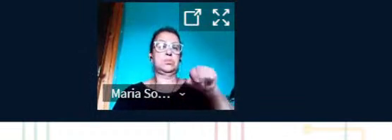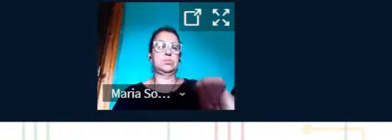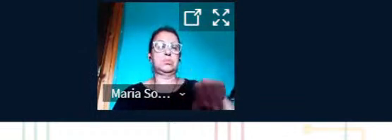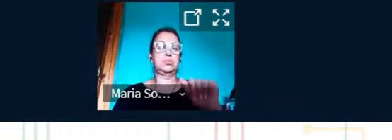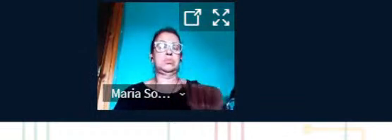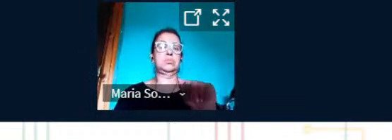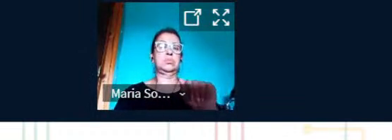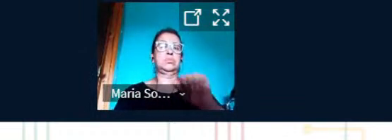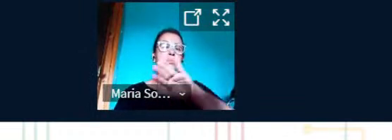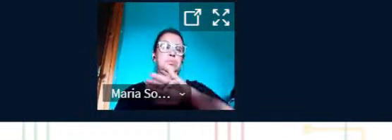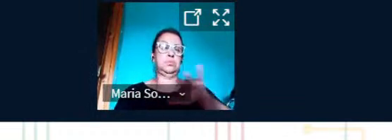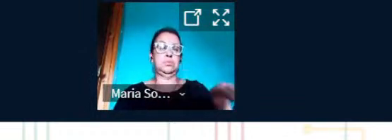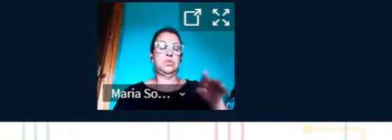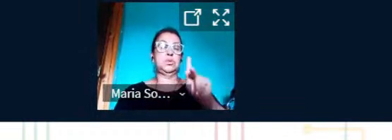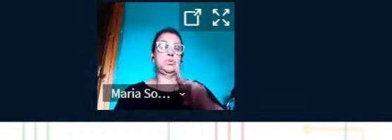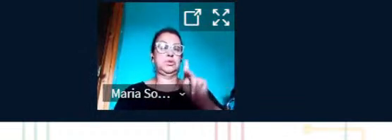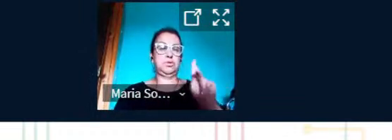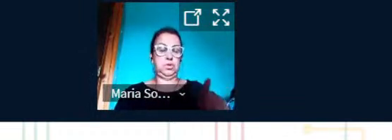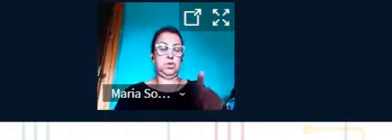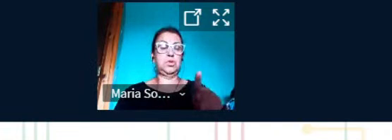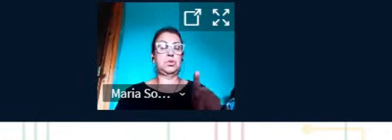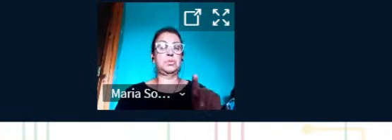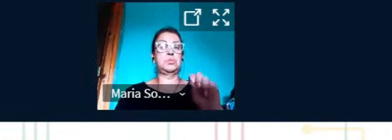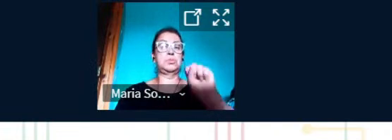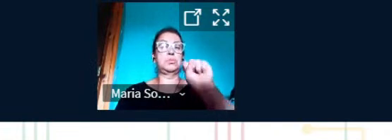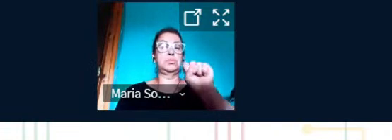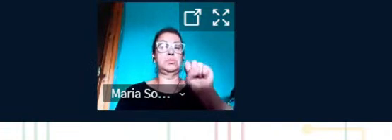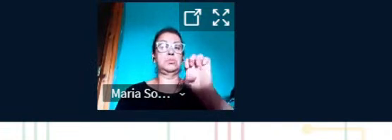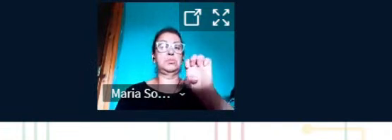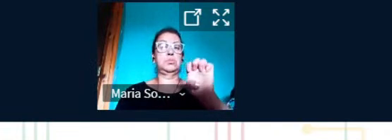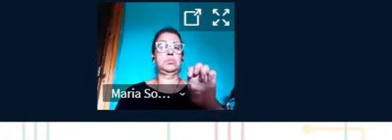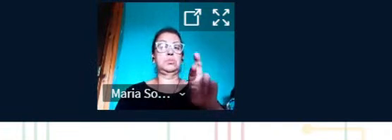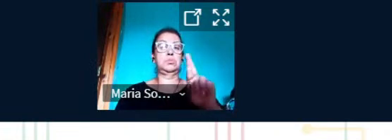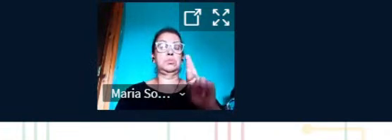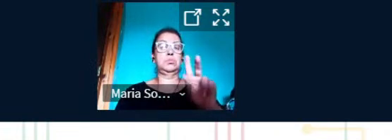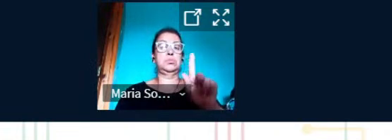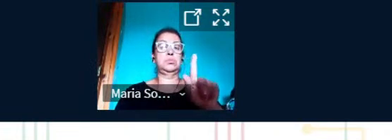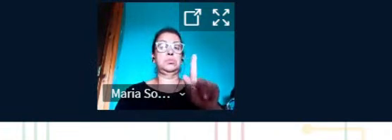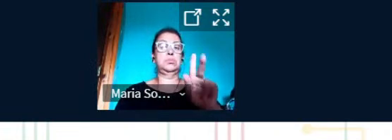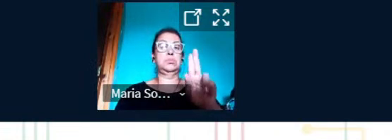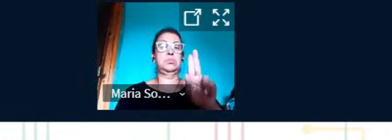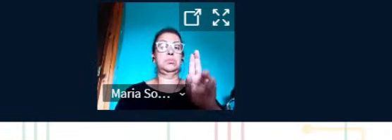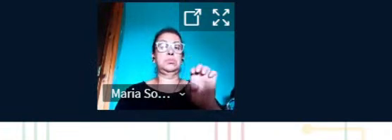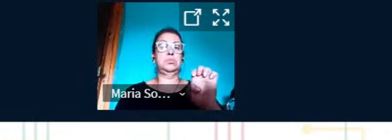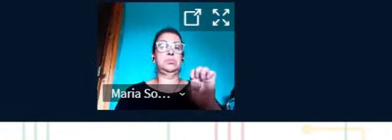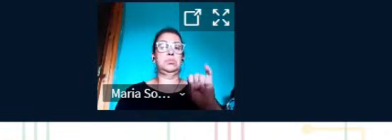o professor Serguê Nogueira. Obrigada. E aí